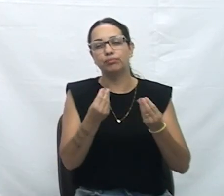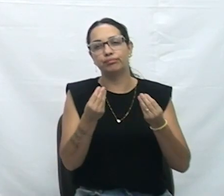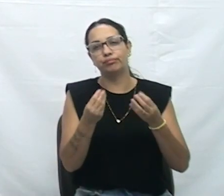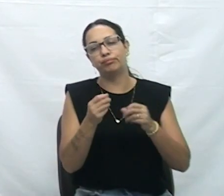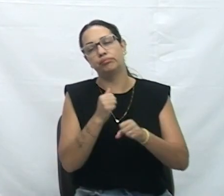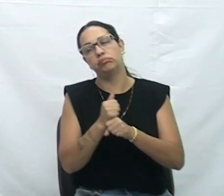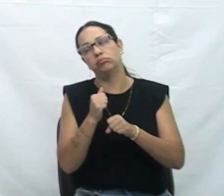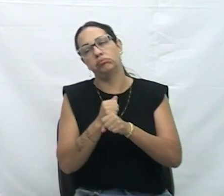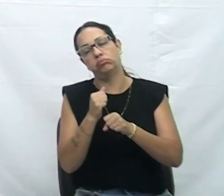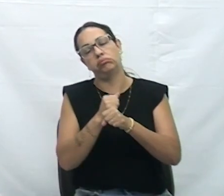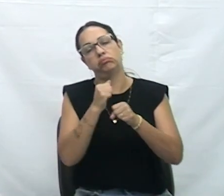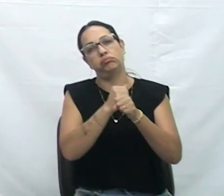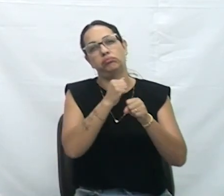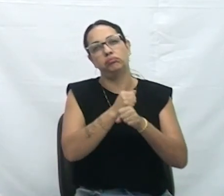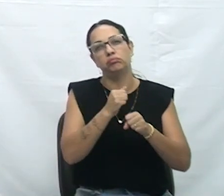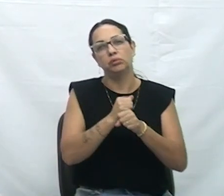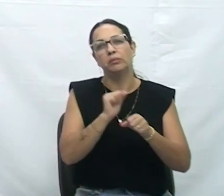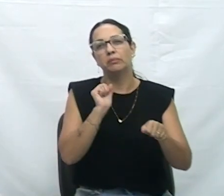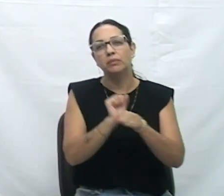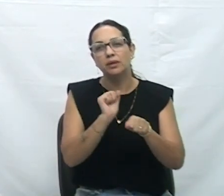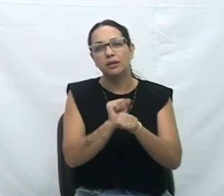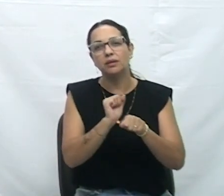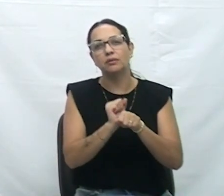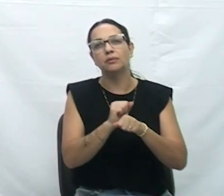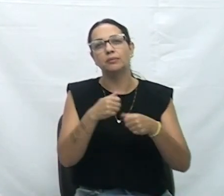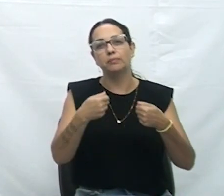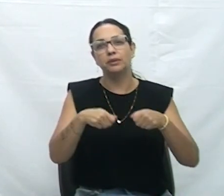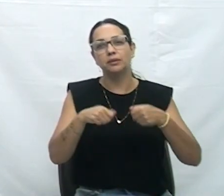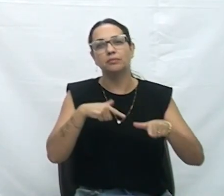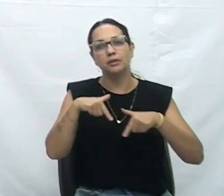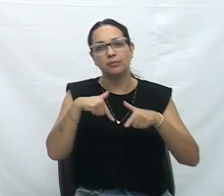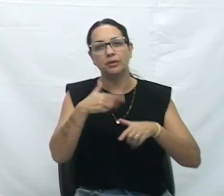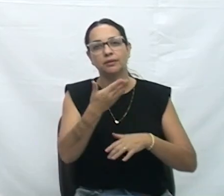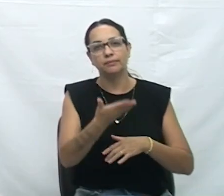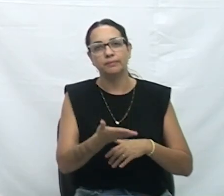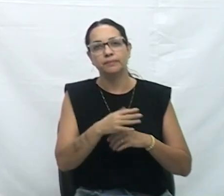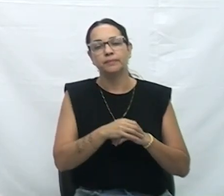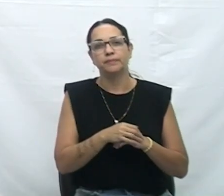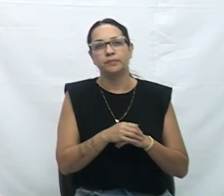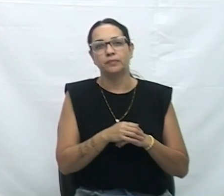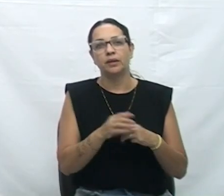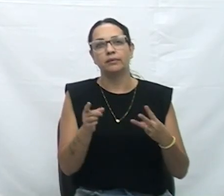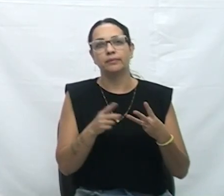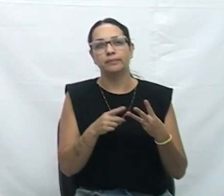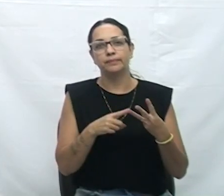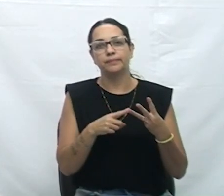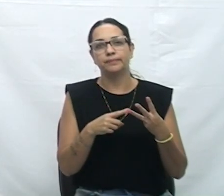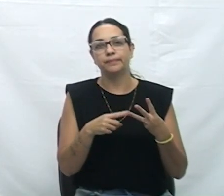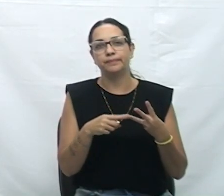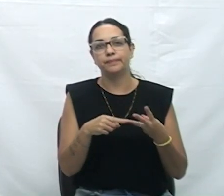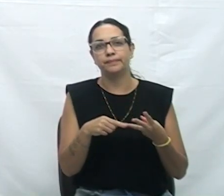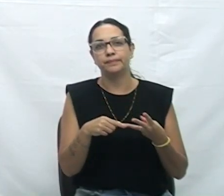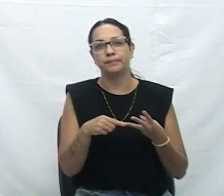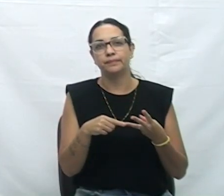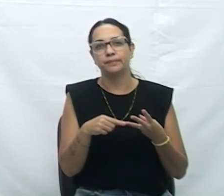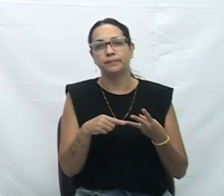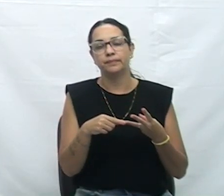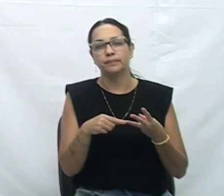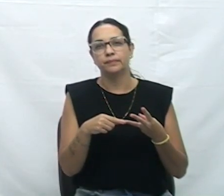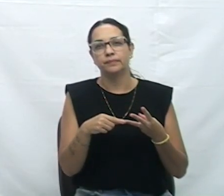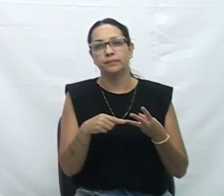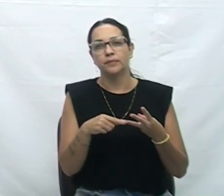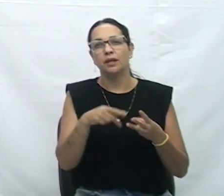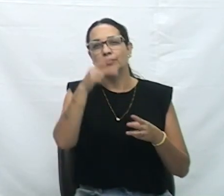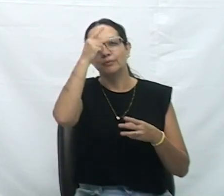Camis, que é vereador, muitos anos parado. Estamos trabalhando nisso. A questão também das pessoas, dos